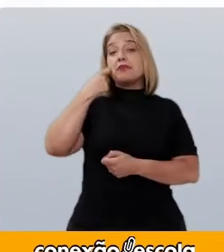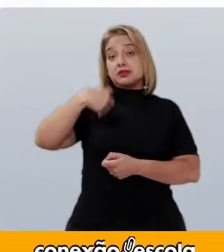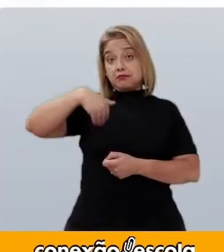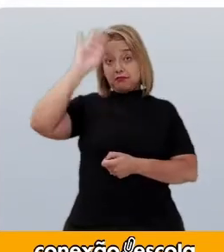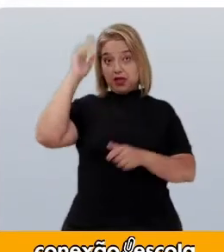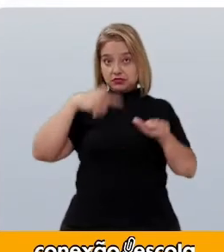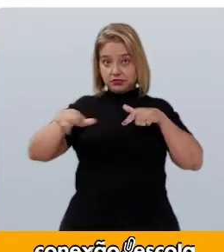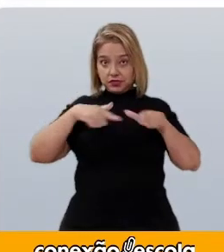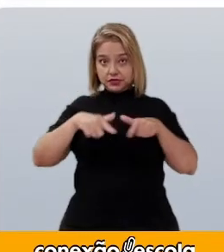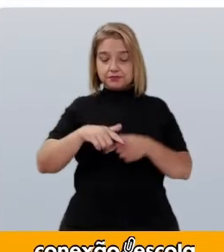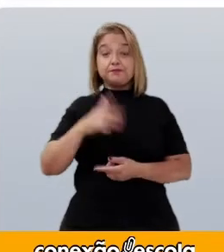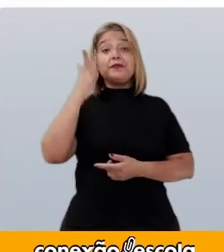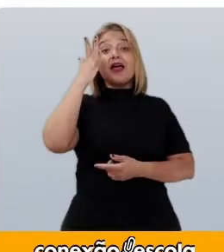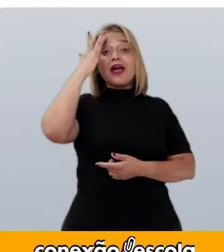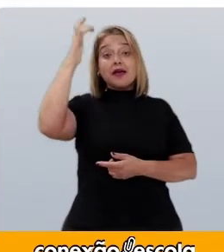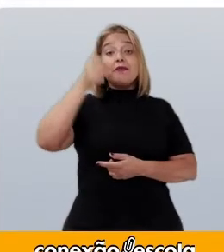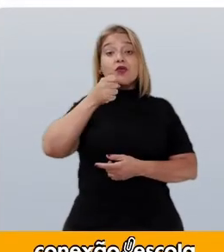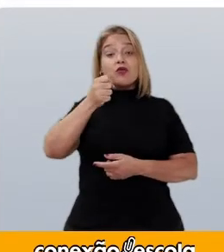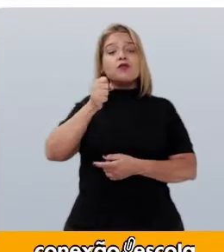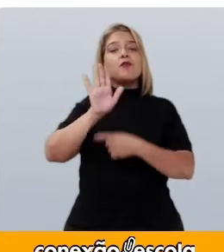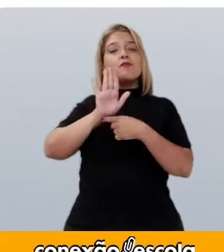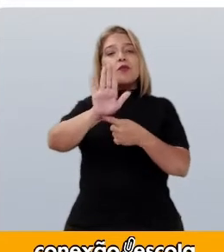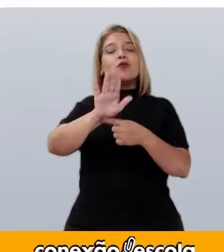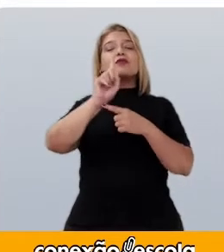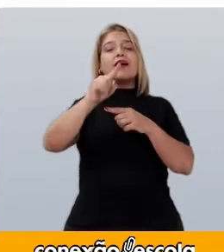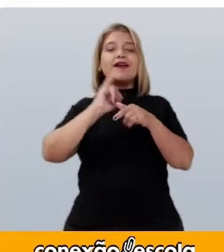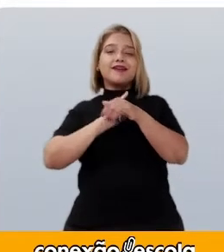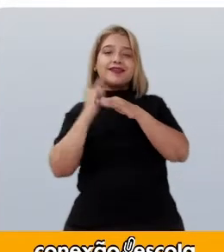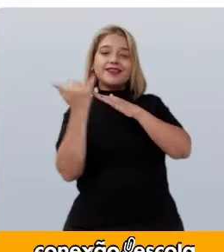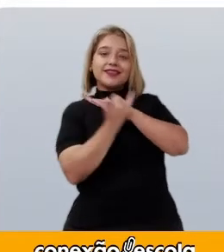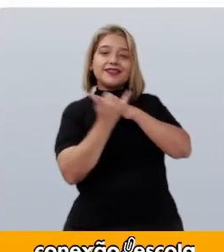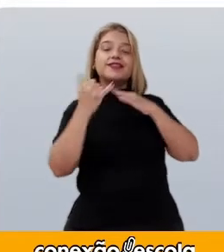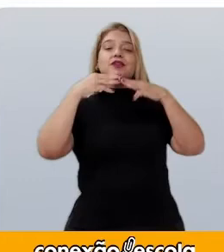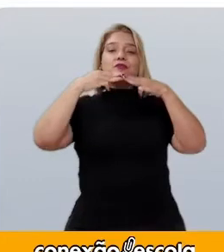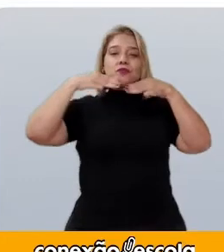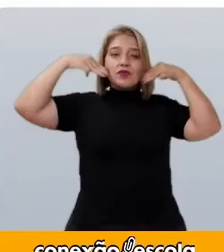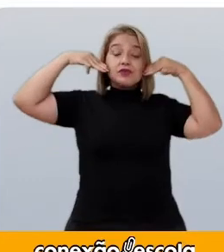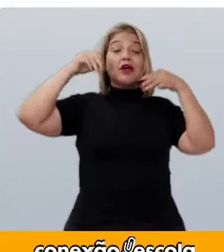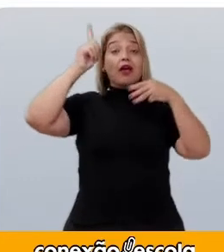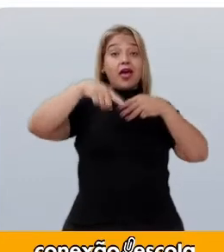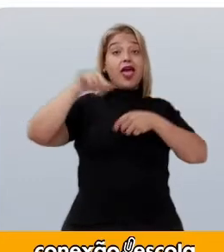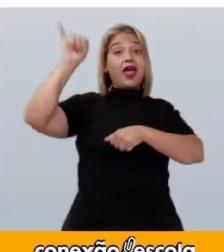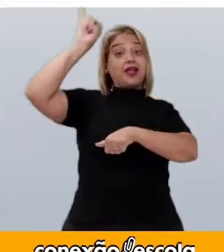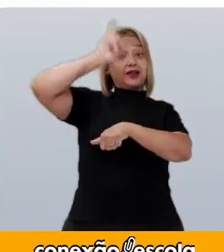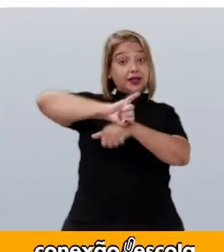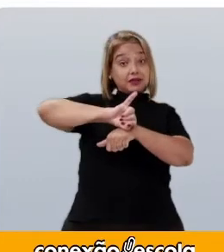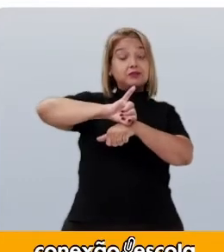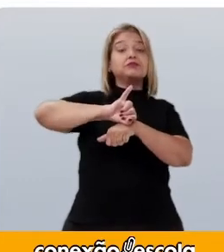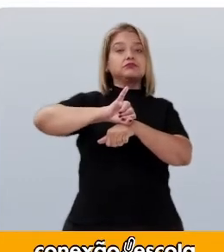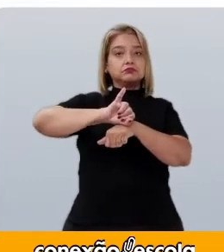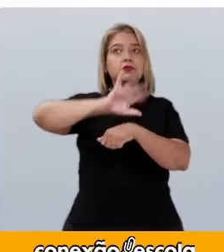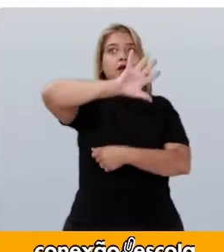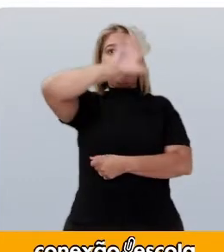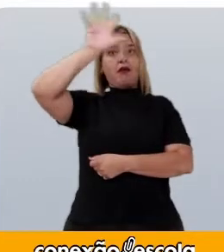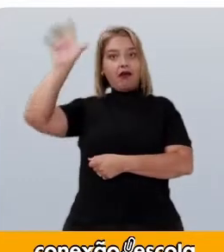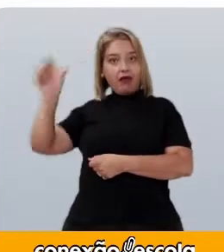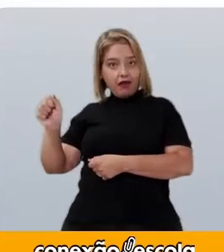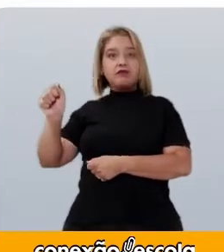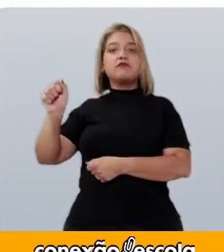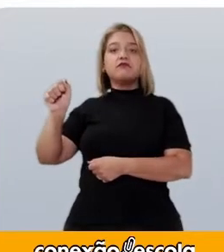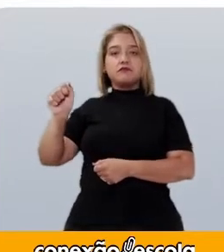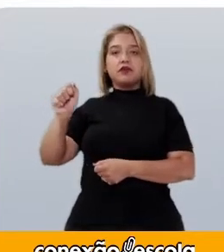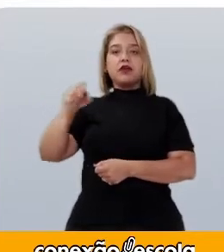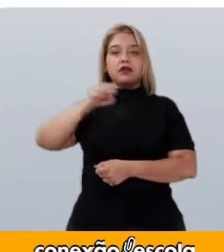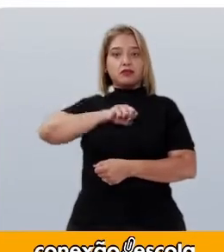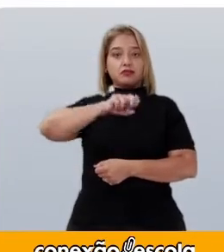reportagem de amanhã A ilha de Moçambique Um lugar Que foi a capital Das colônias portuguesas Da África Oriental E que ainda